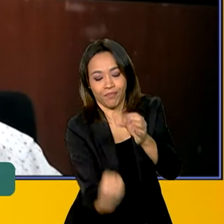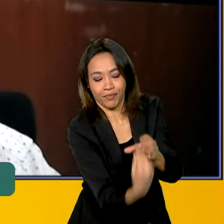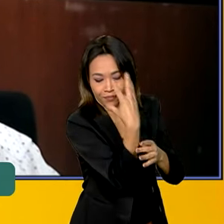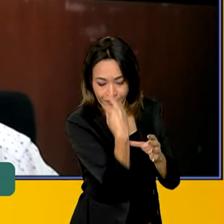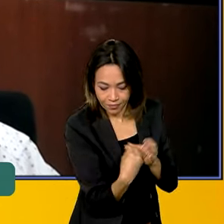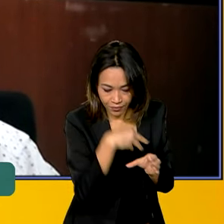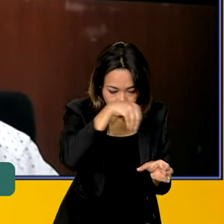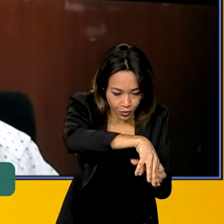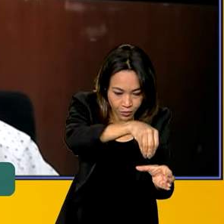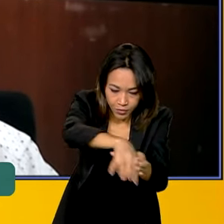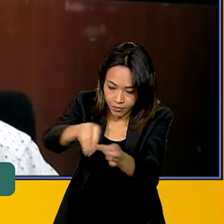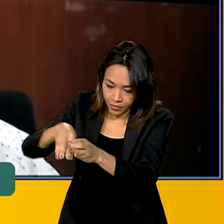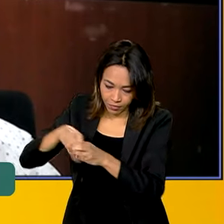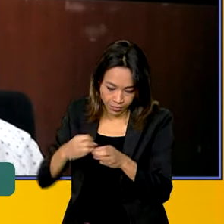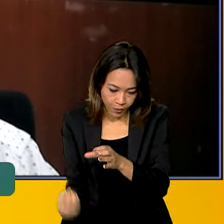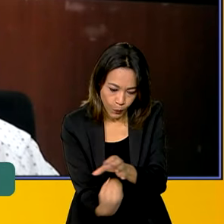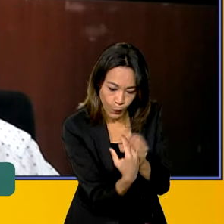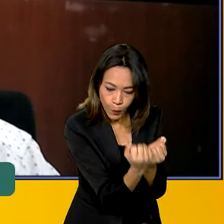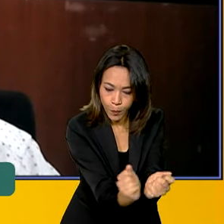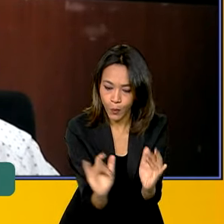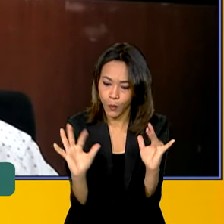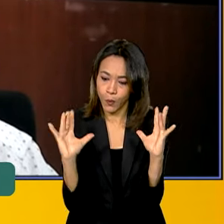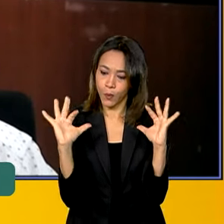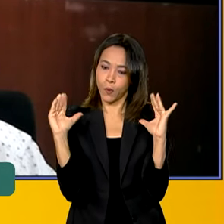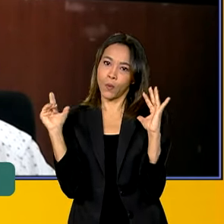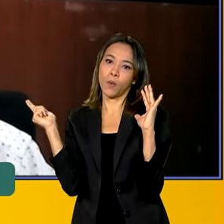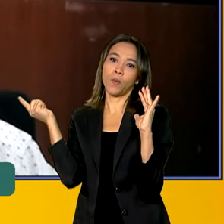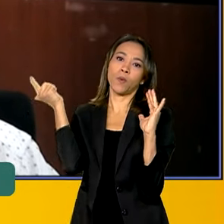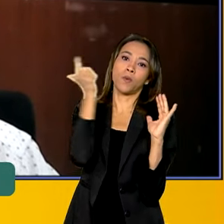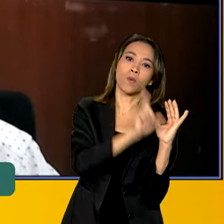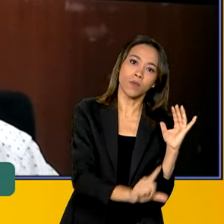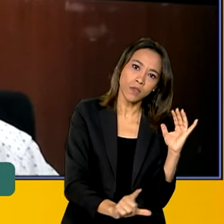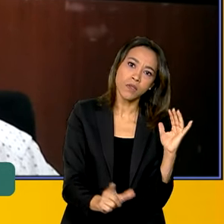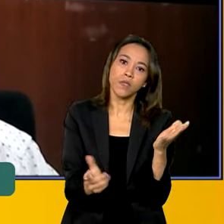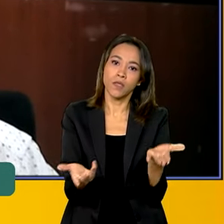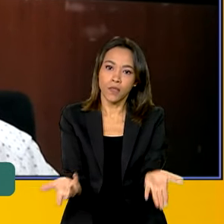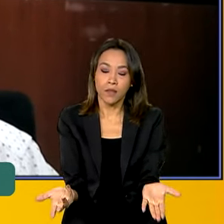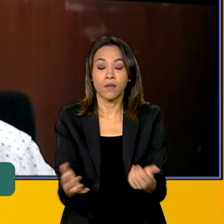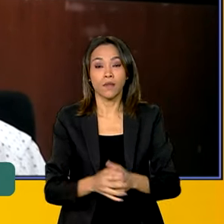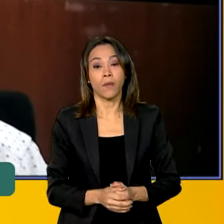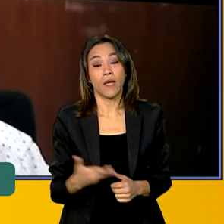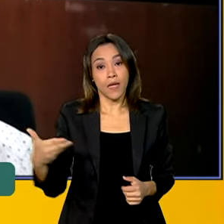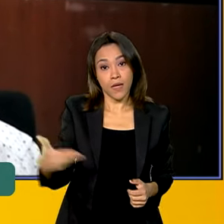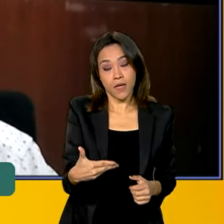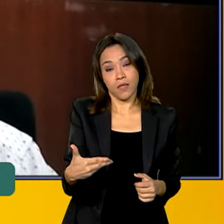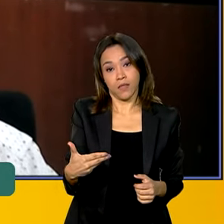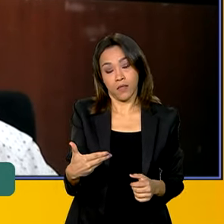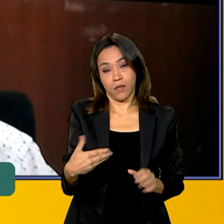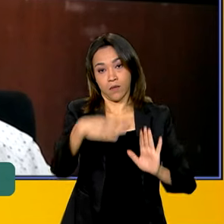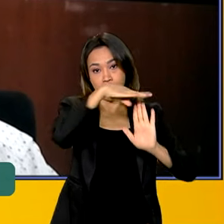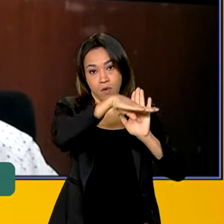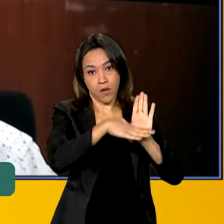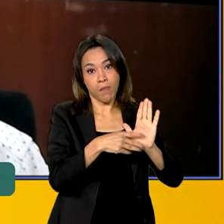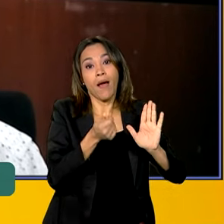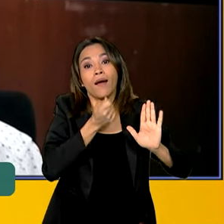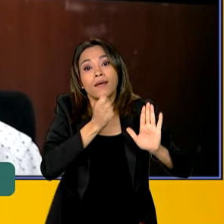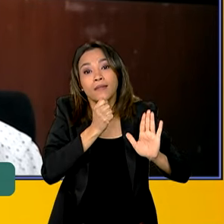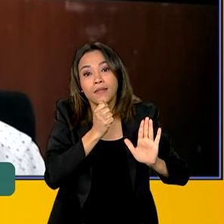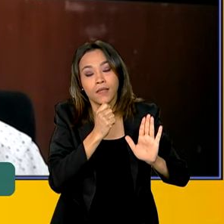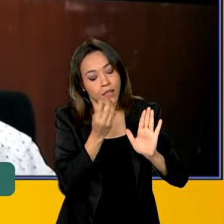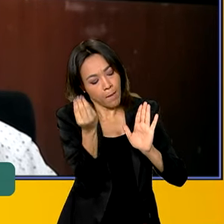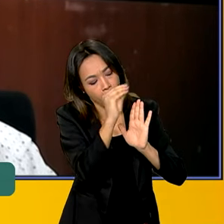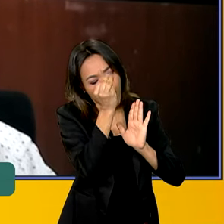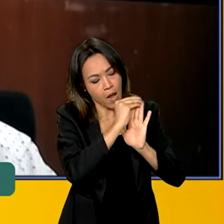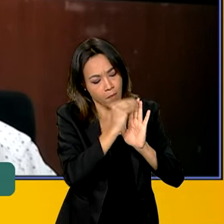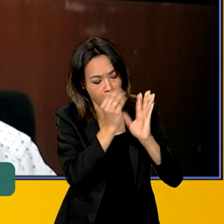importante. Então, esse programa está sendo criado, está em fase final de